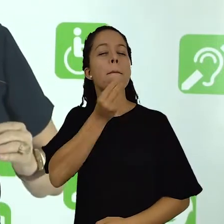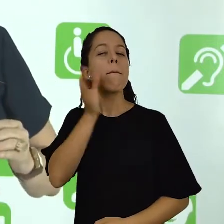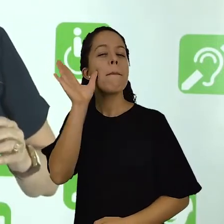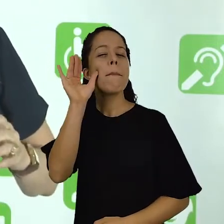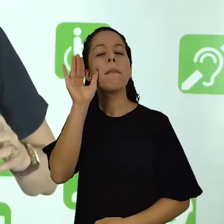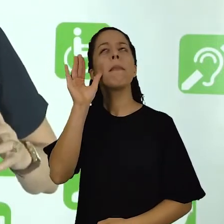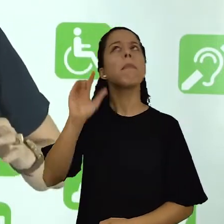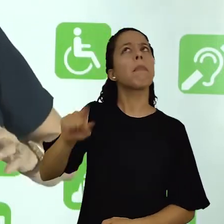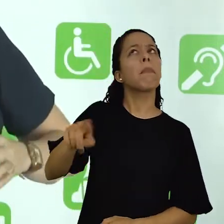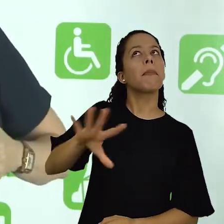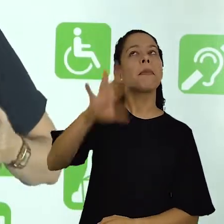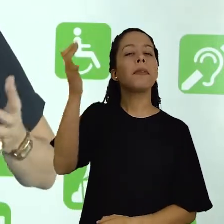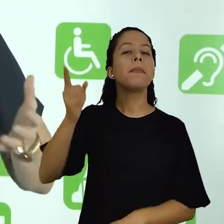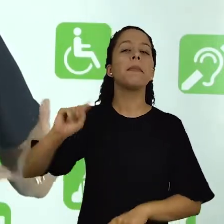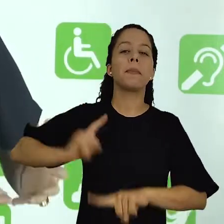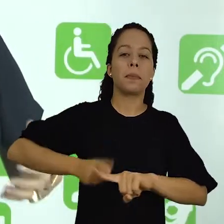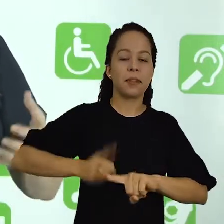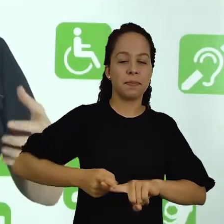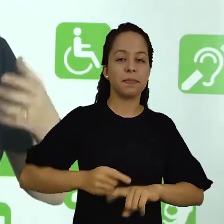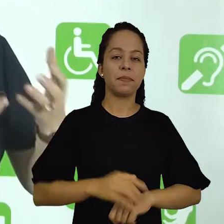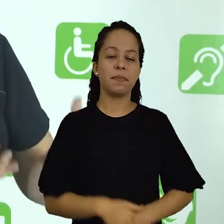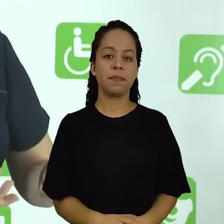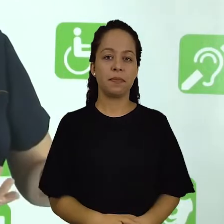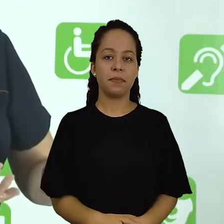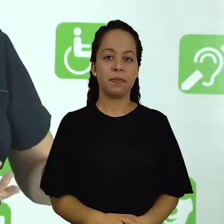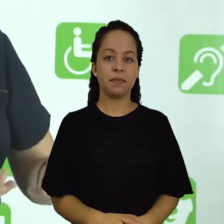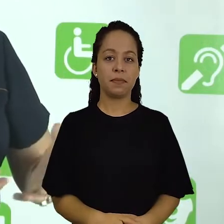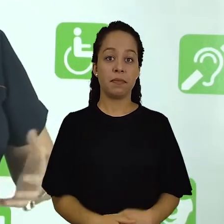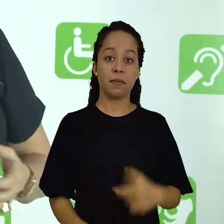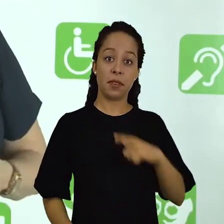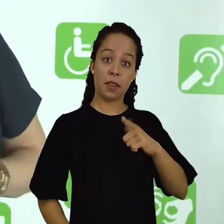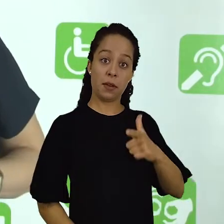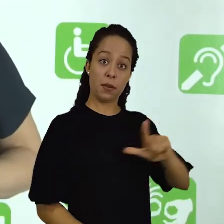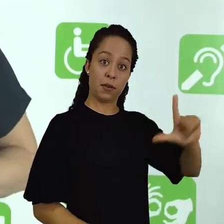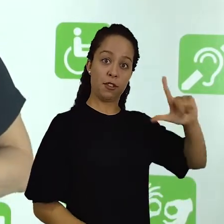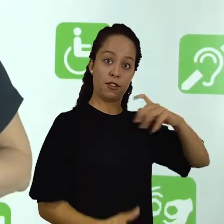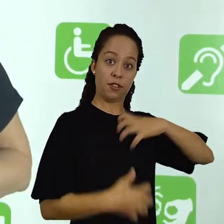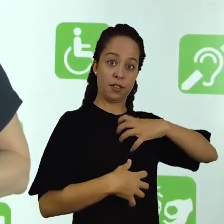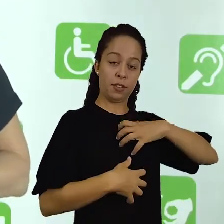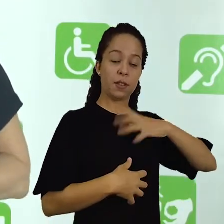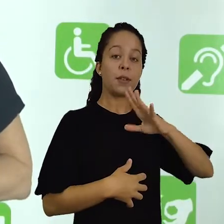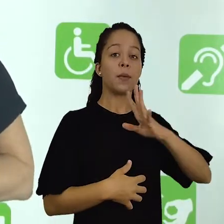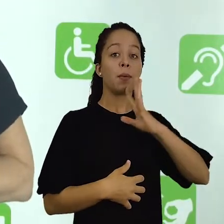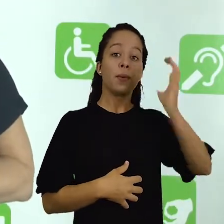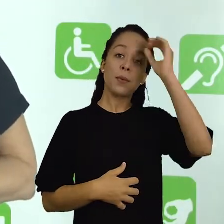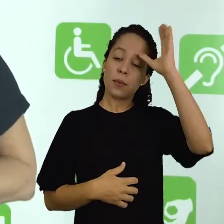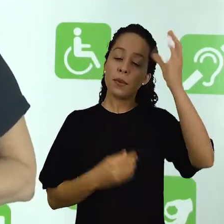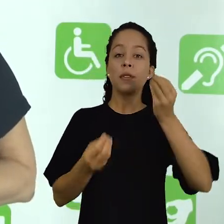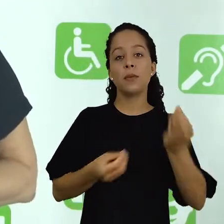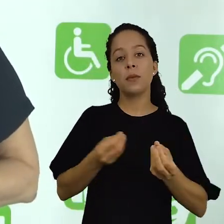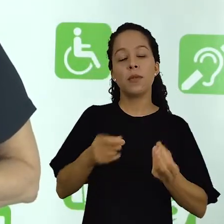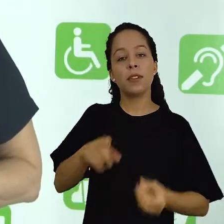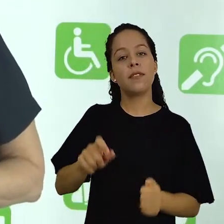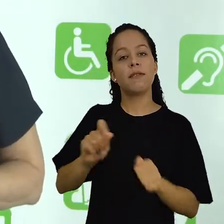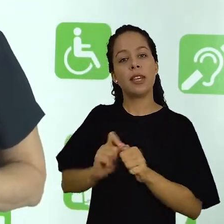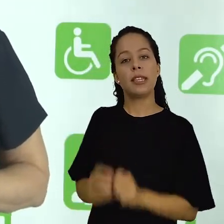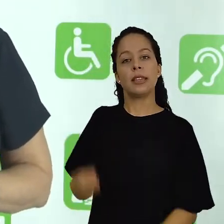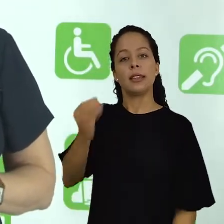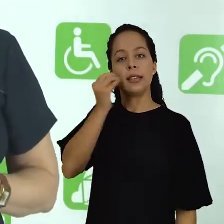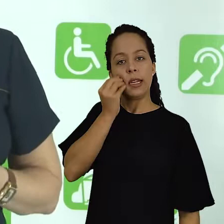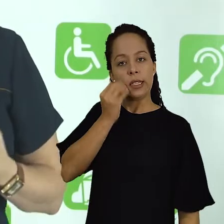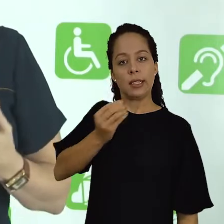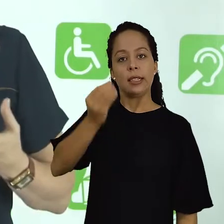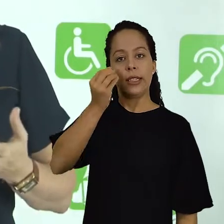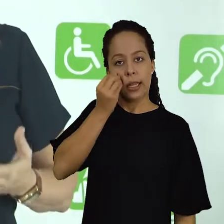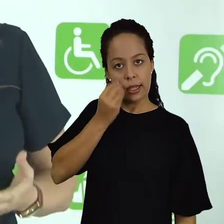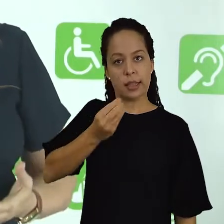saber o porquê daquilo acontecer. E uma outra forma de você adquirir conhecimento é por